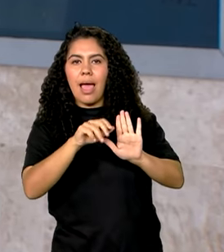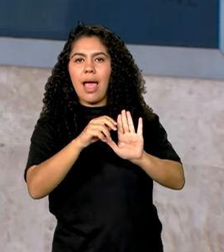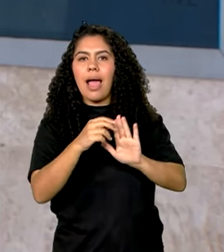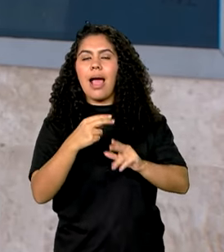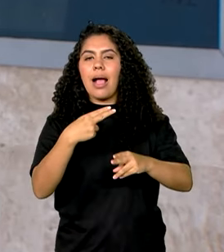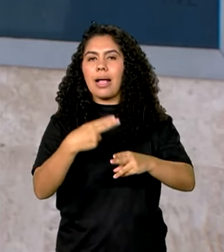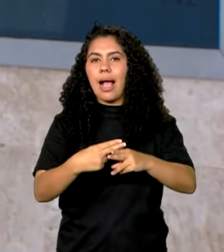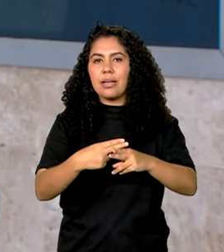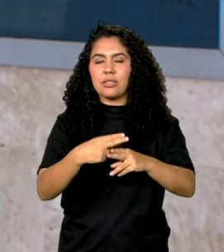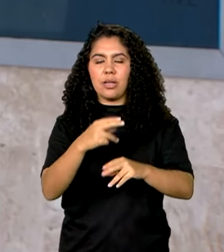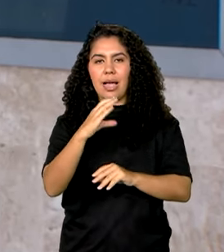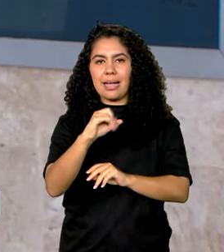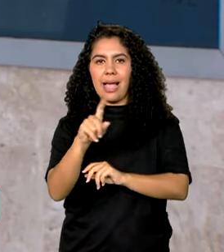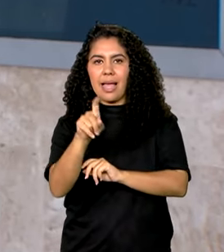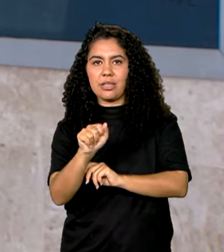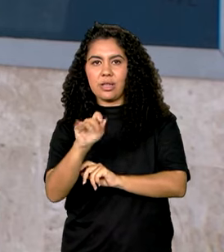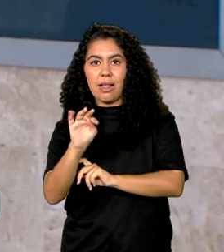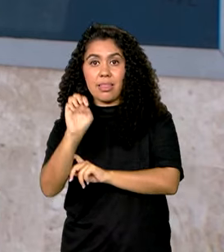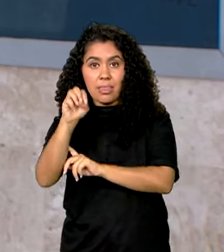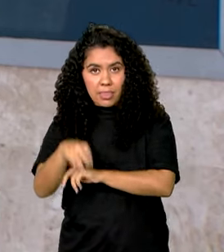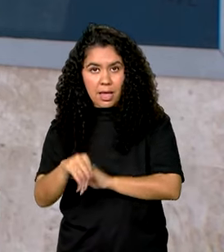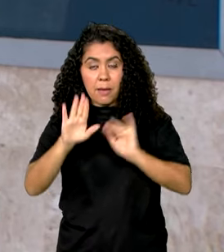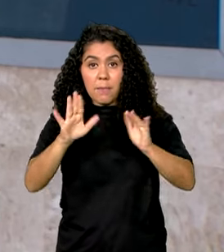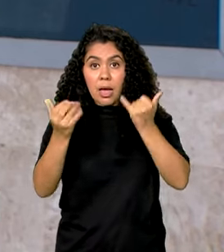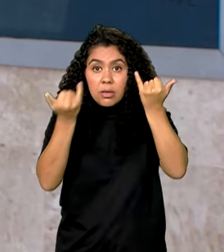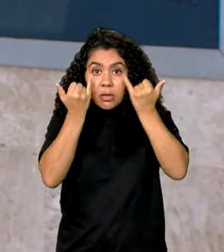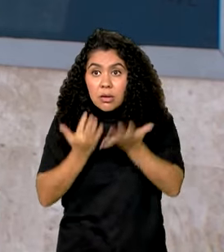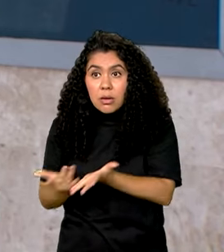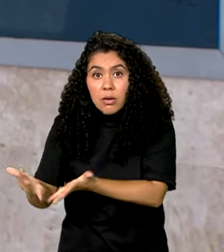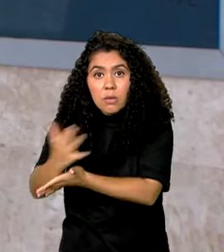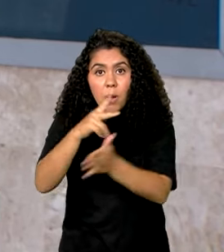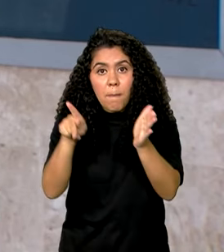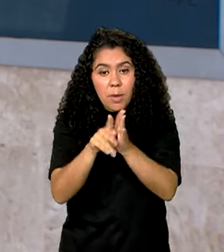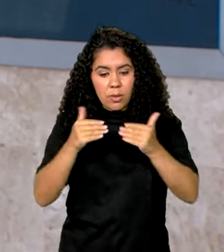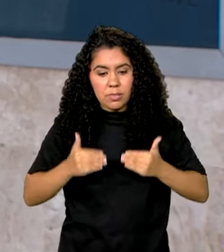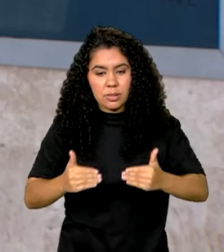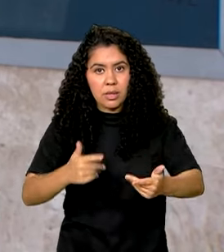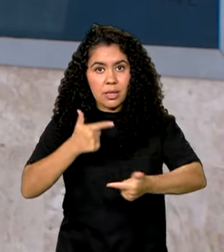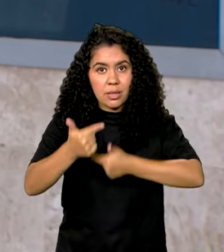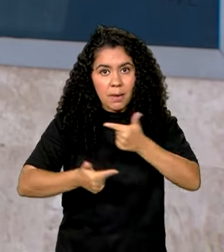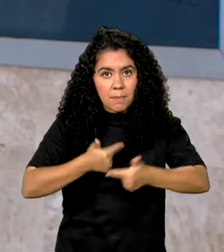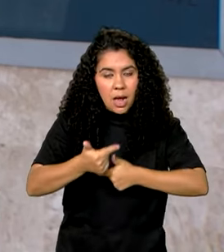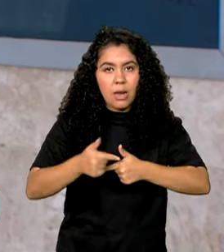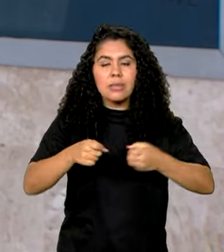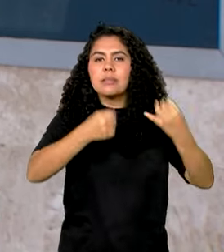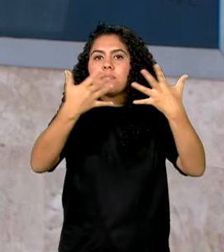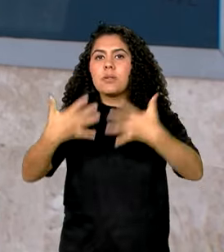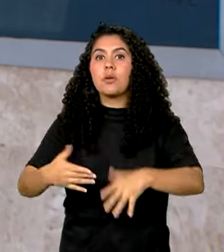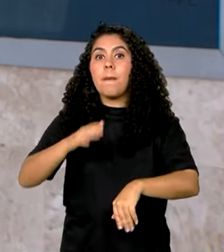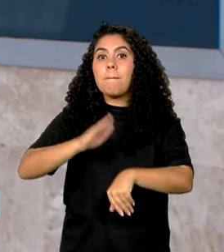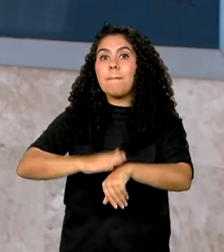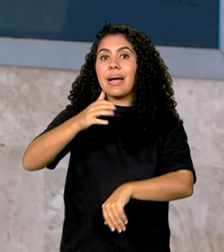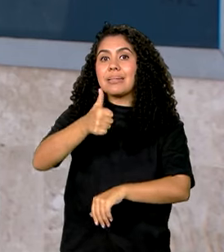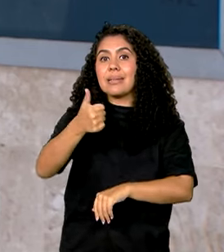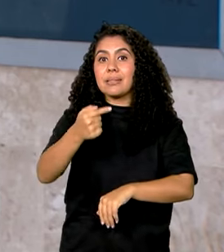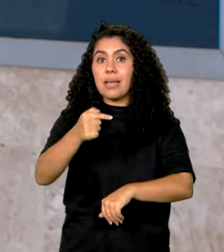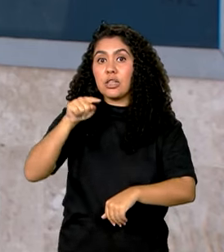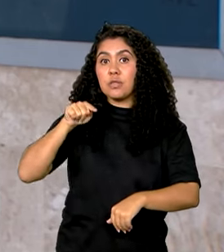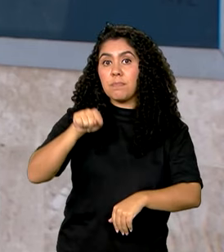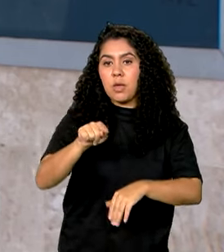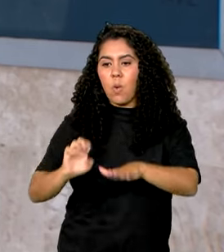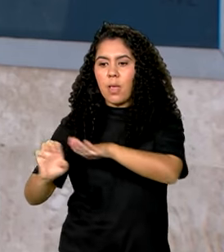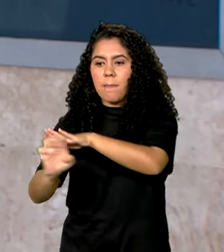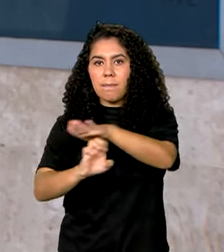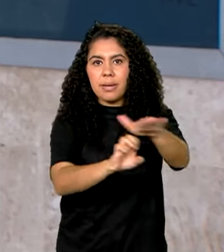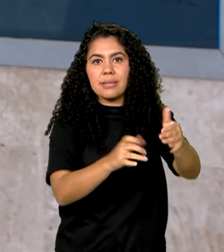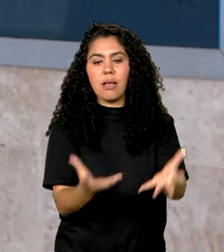De acordo com o último balanço do Ministério do Trabalho e Emprego, mais de 17 mil empresas já aderiram ao programa.